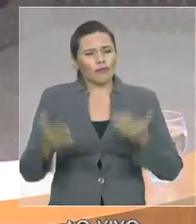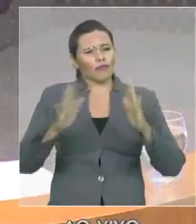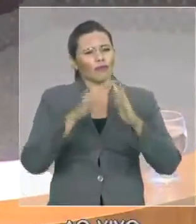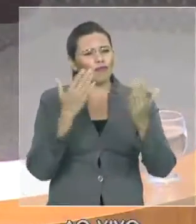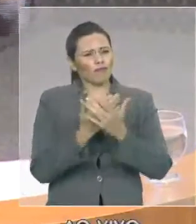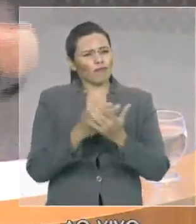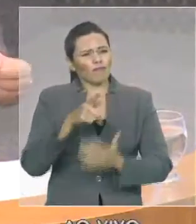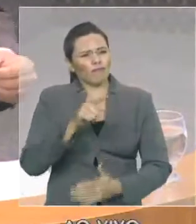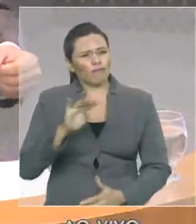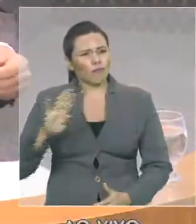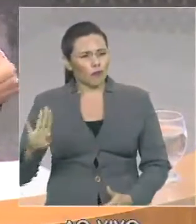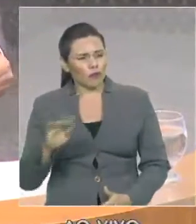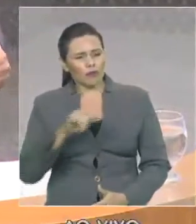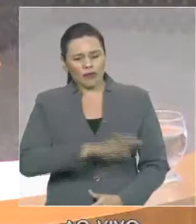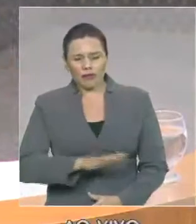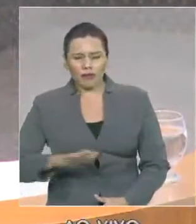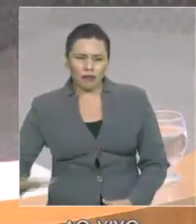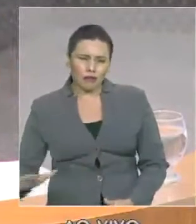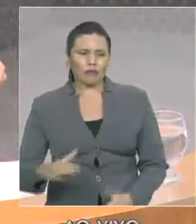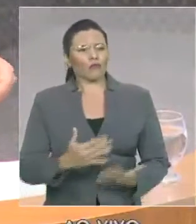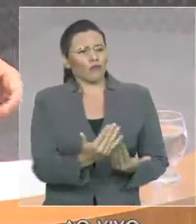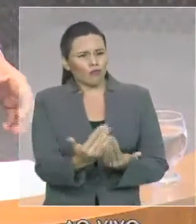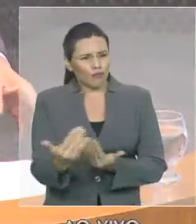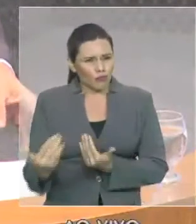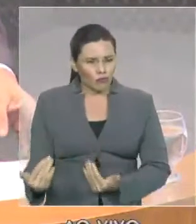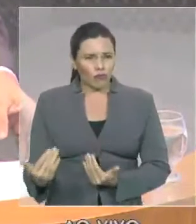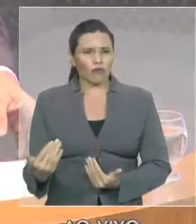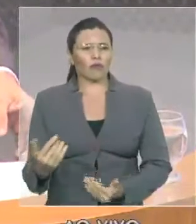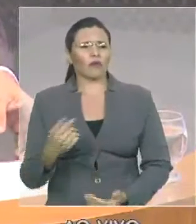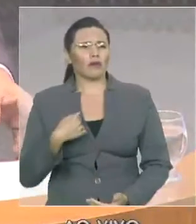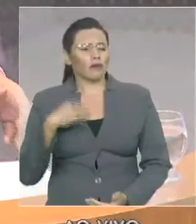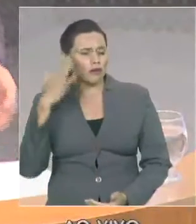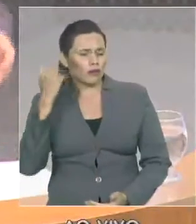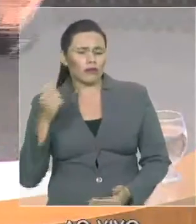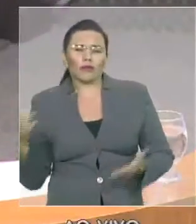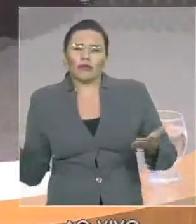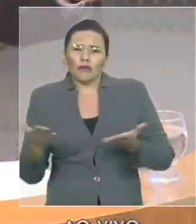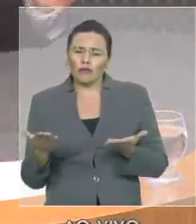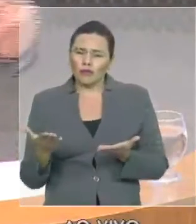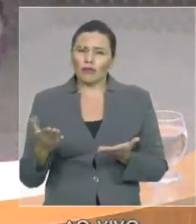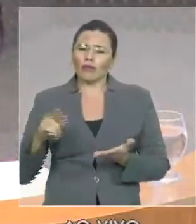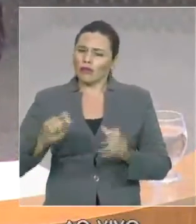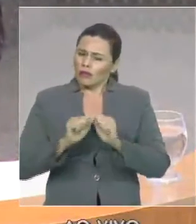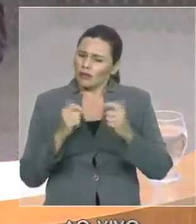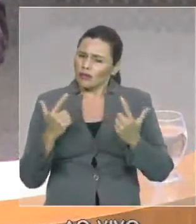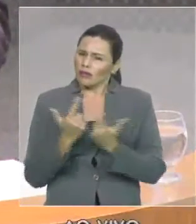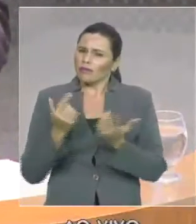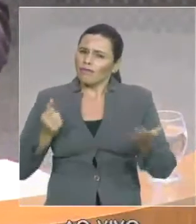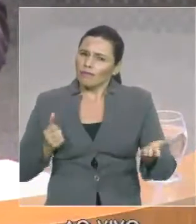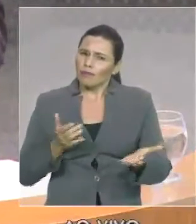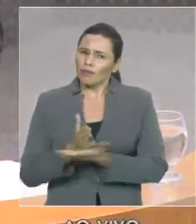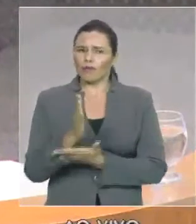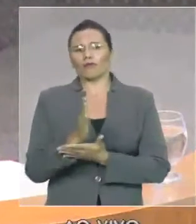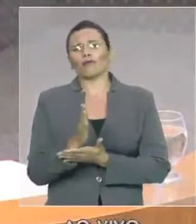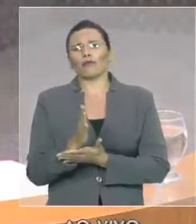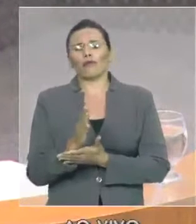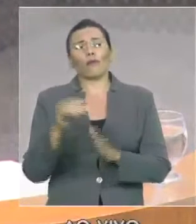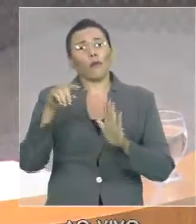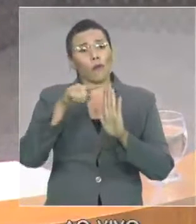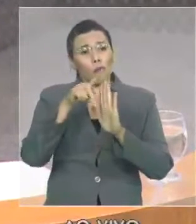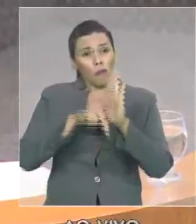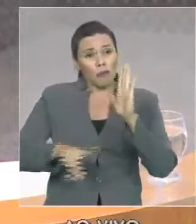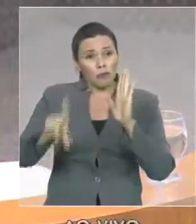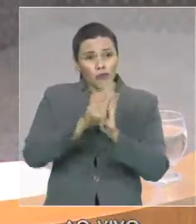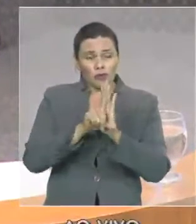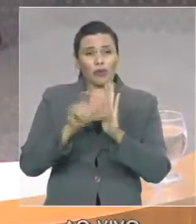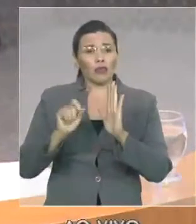em razão da compreensão desta excelsa Assembleia, que aprovou o projeto de lei que nós enviamos nesse